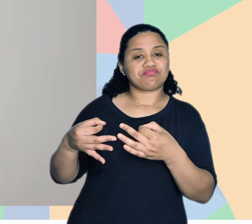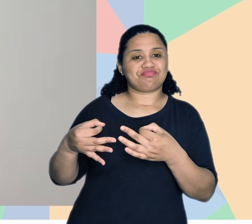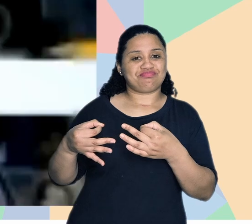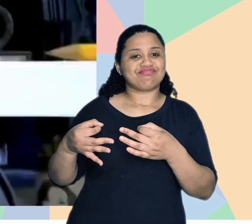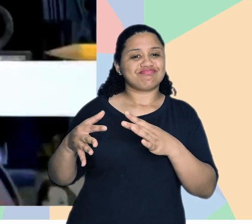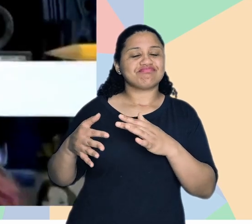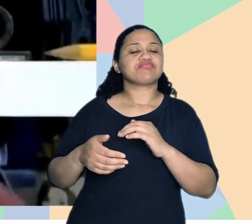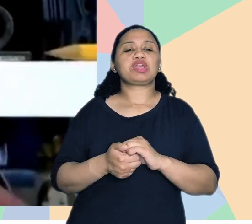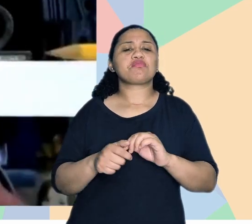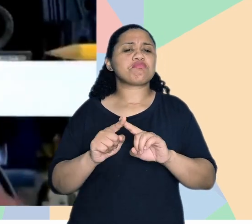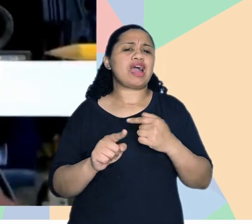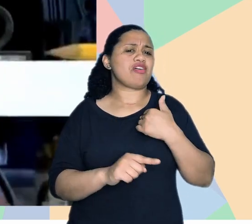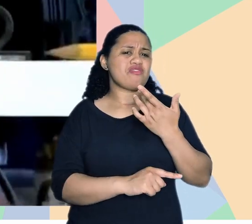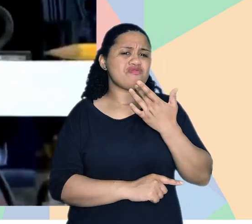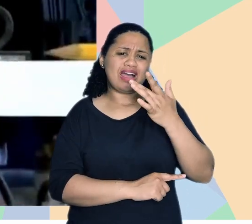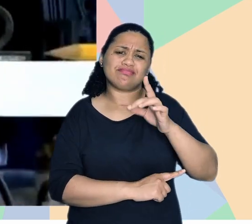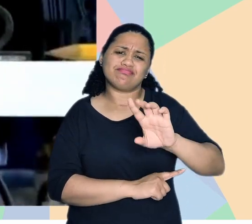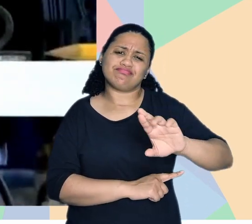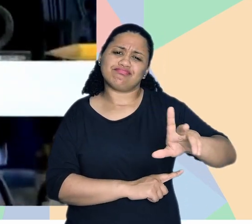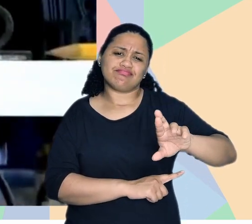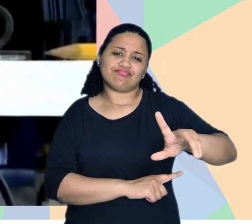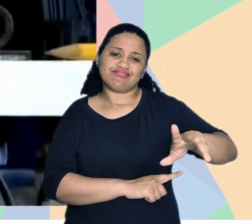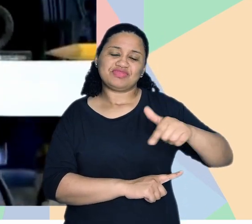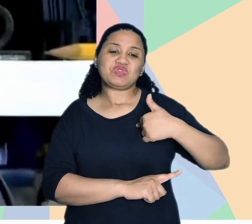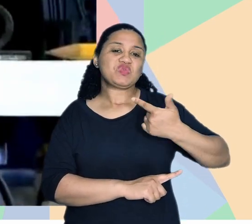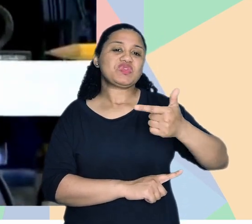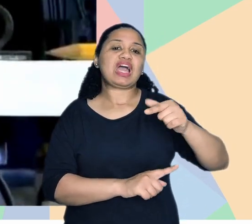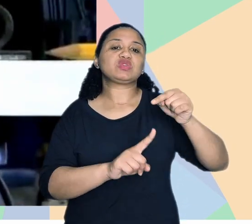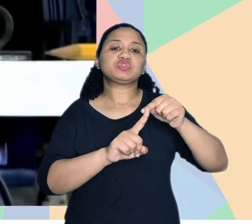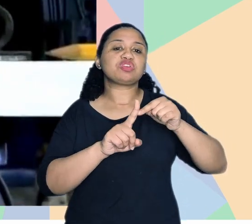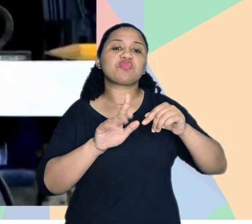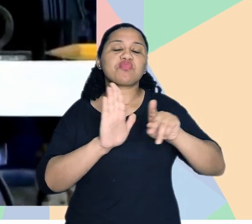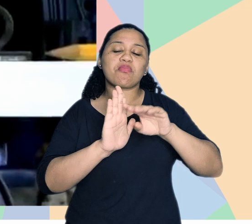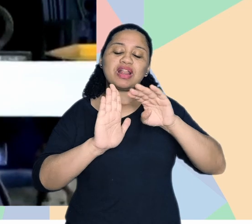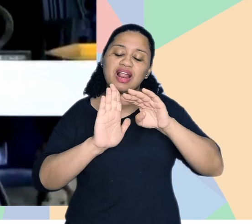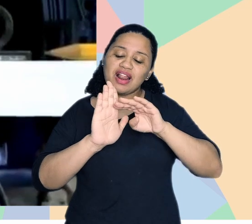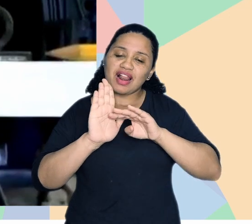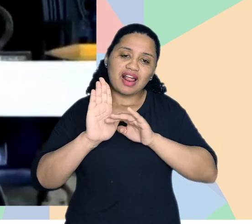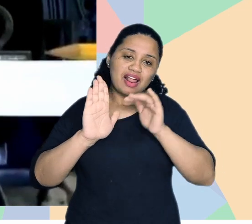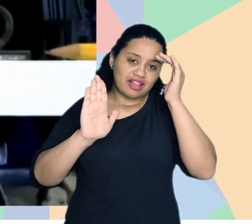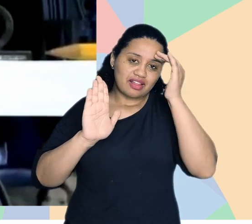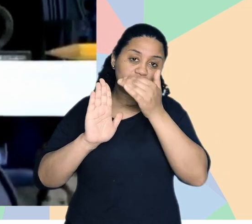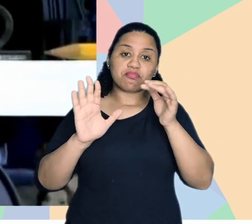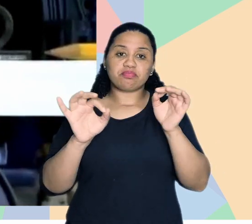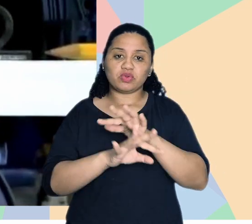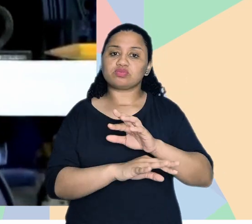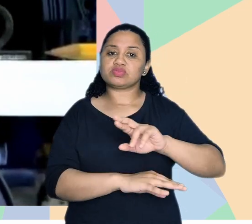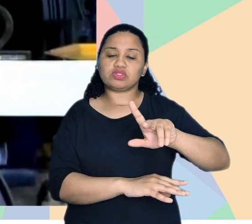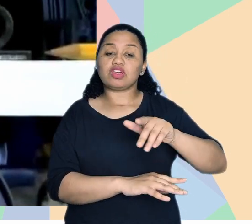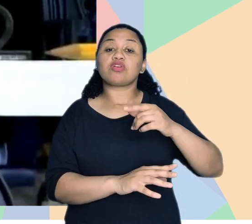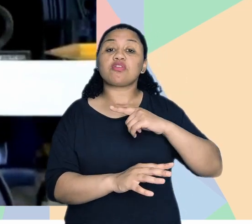Perfeito, Luísa. Nada fácil, né? Não, não é, não existe uma receita, né, pronta para isso.